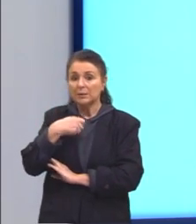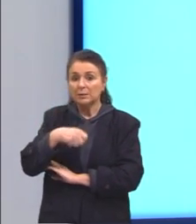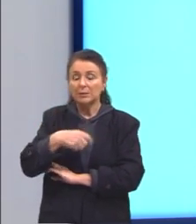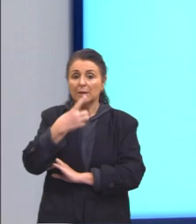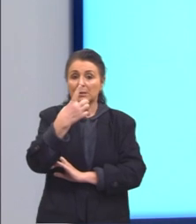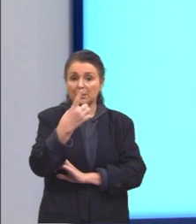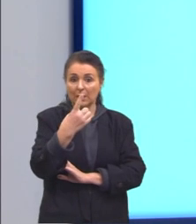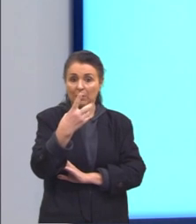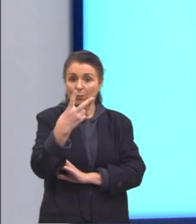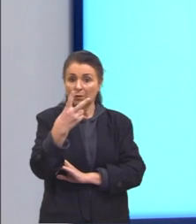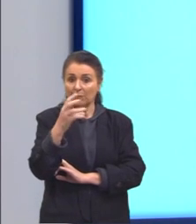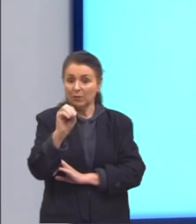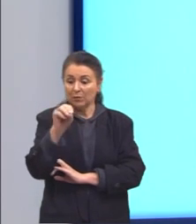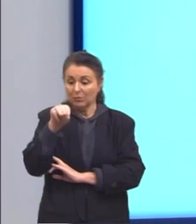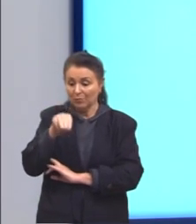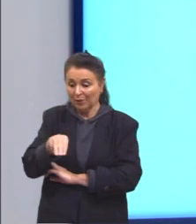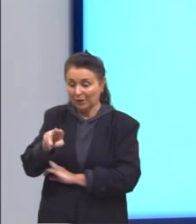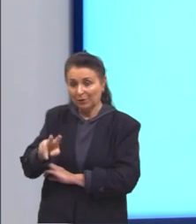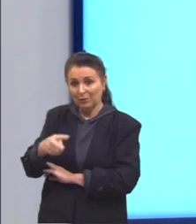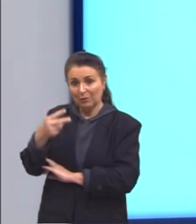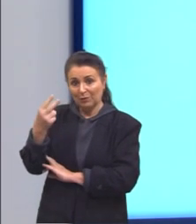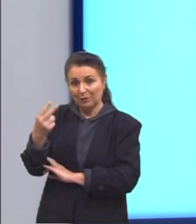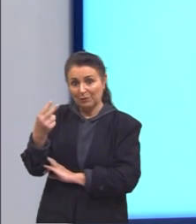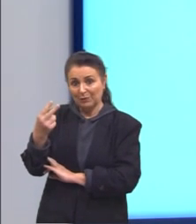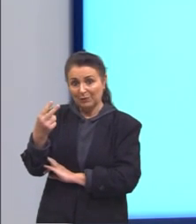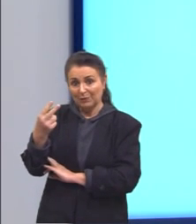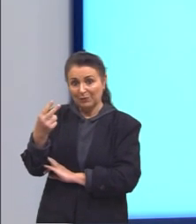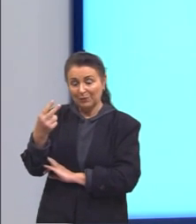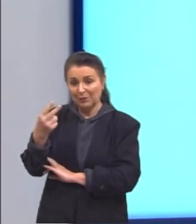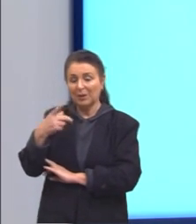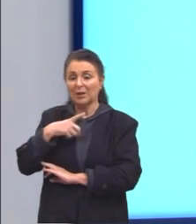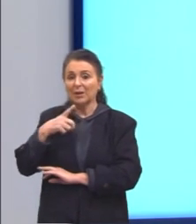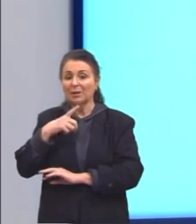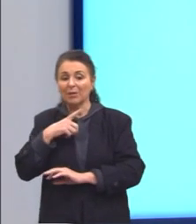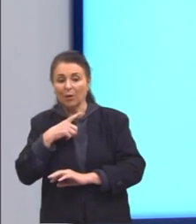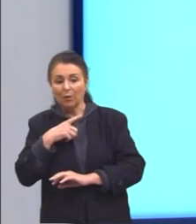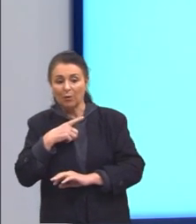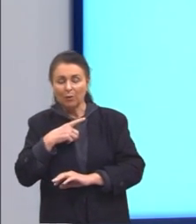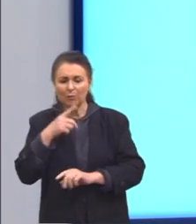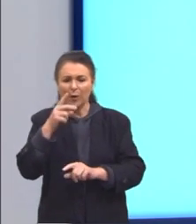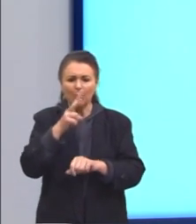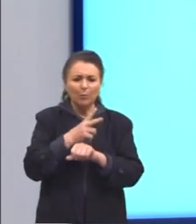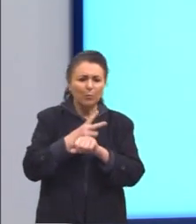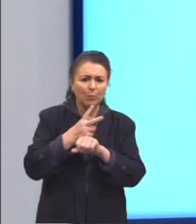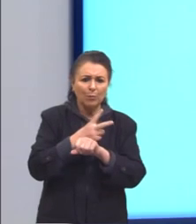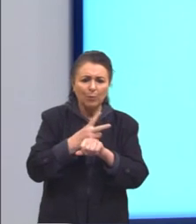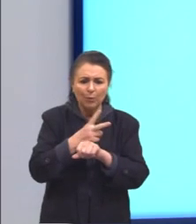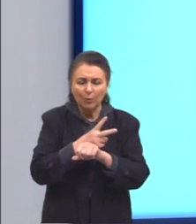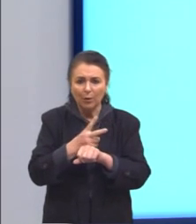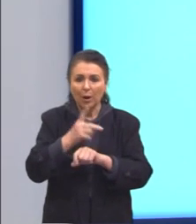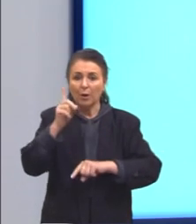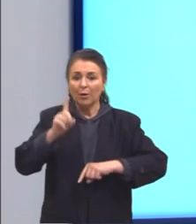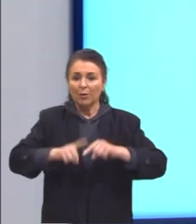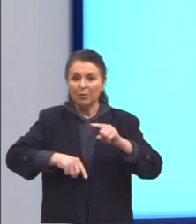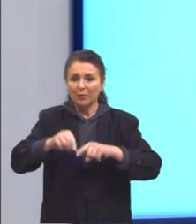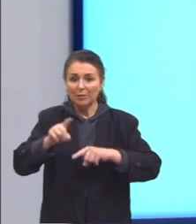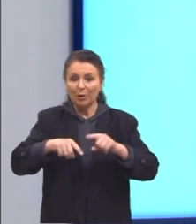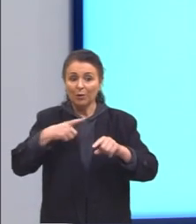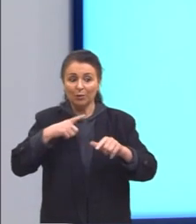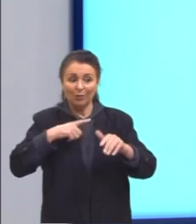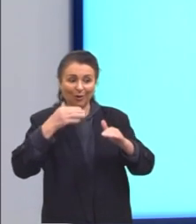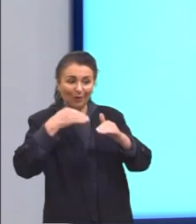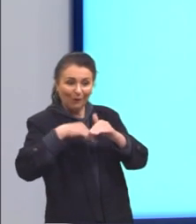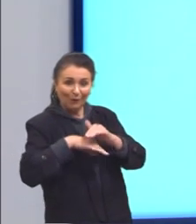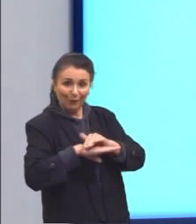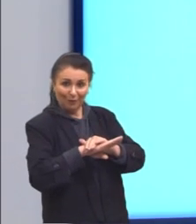120 metros quadrados. Então, lá nas nossas alternativas, o material, então, disponível em